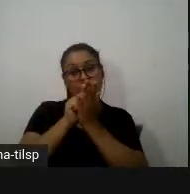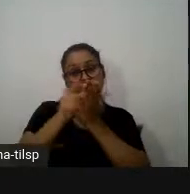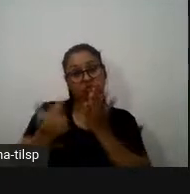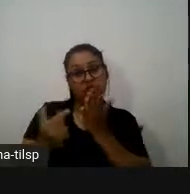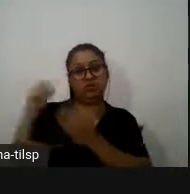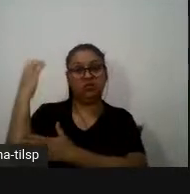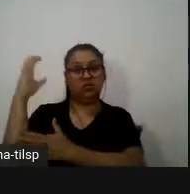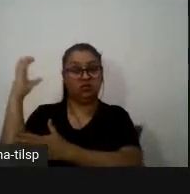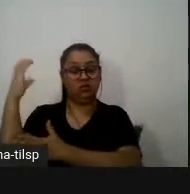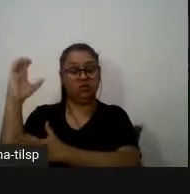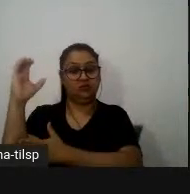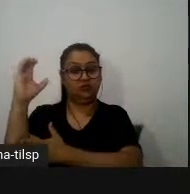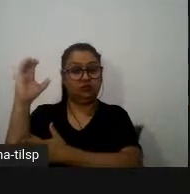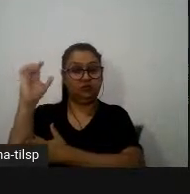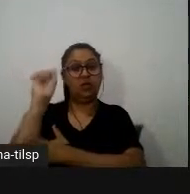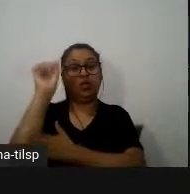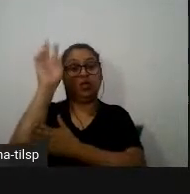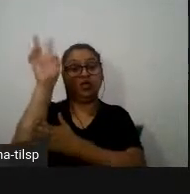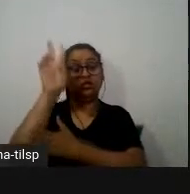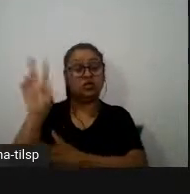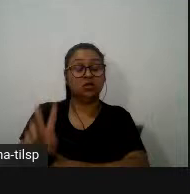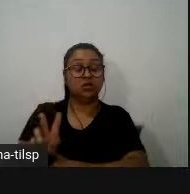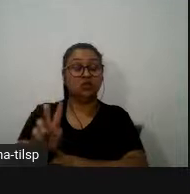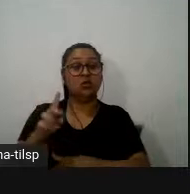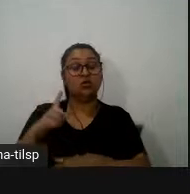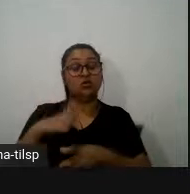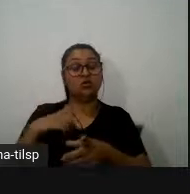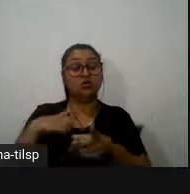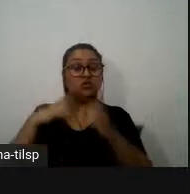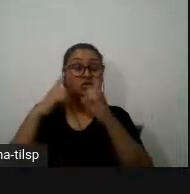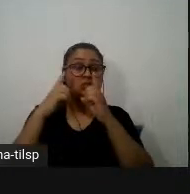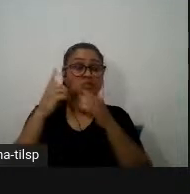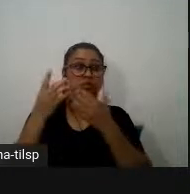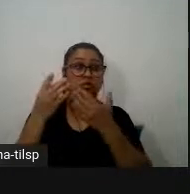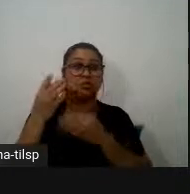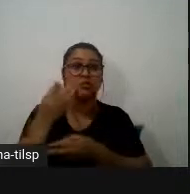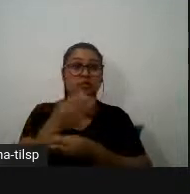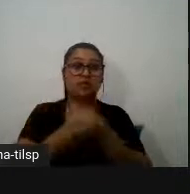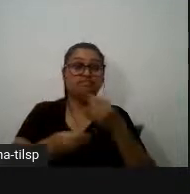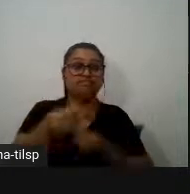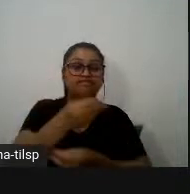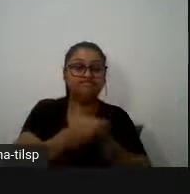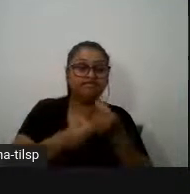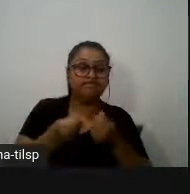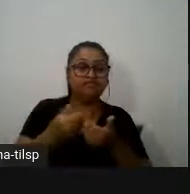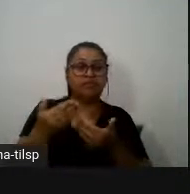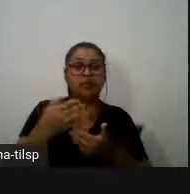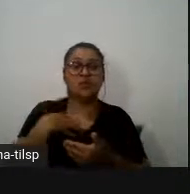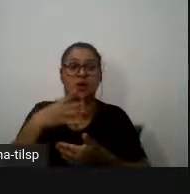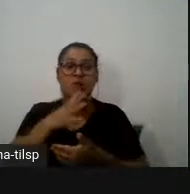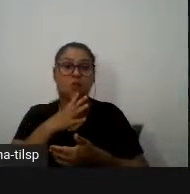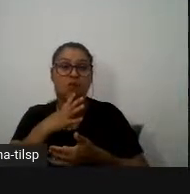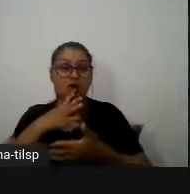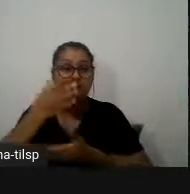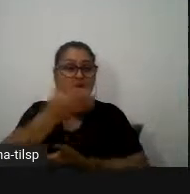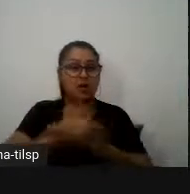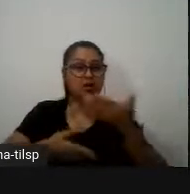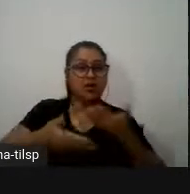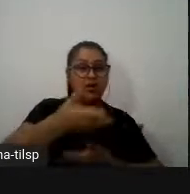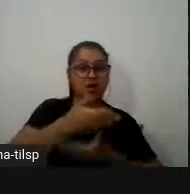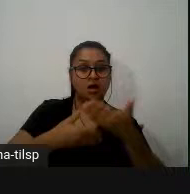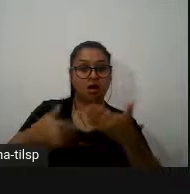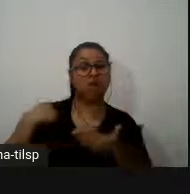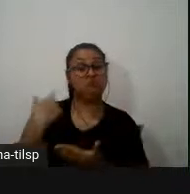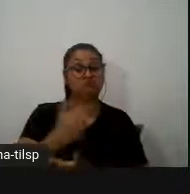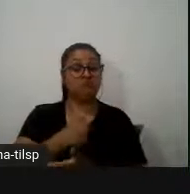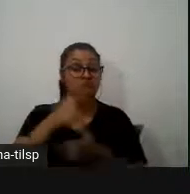em que se valoriza uma dinâmica de trabalho de grupo e uma construção coletiva de conhecimento e aqui obviamente temos todos os